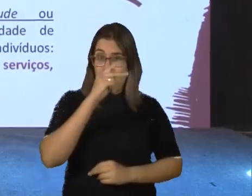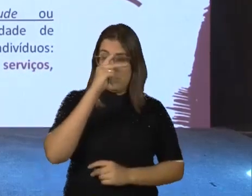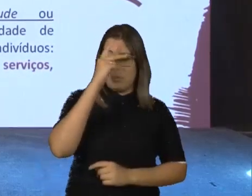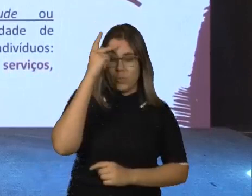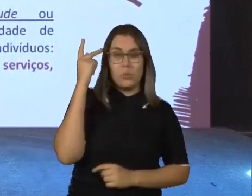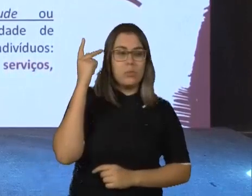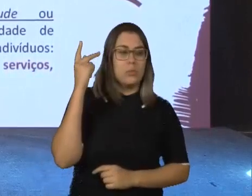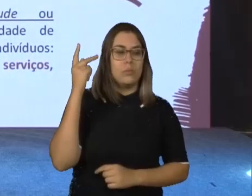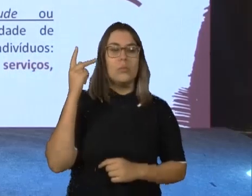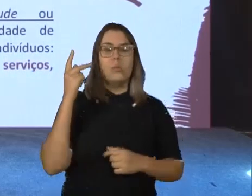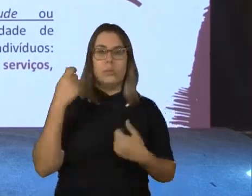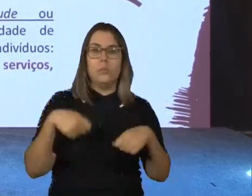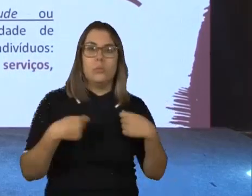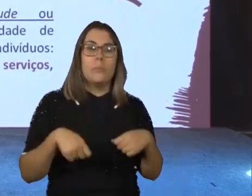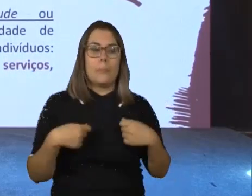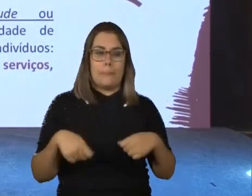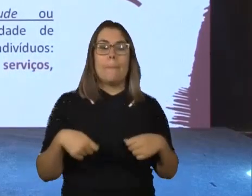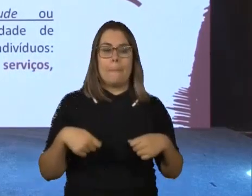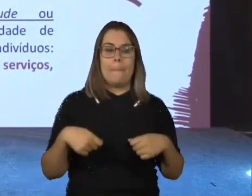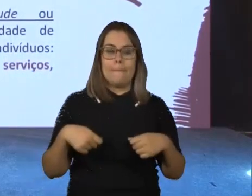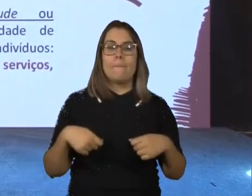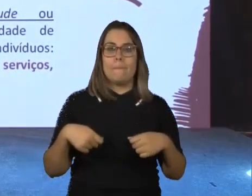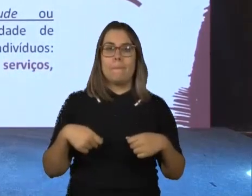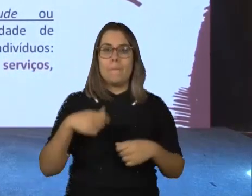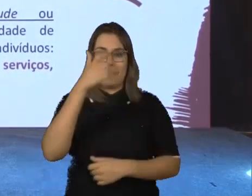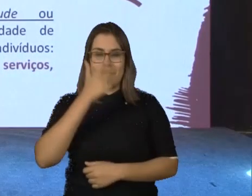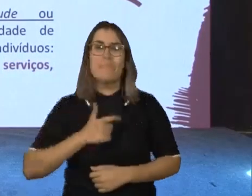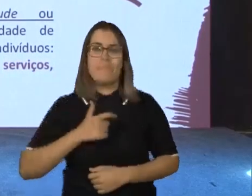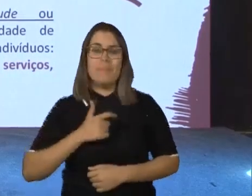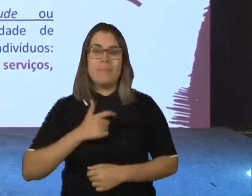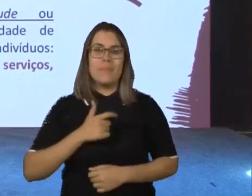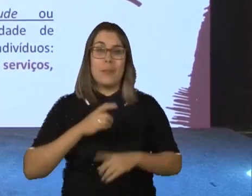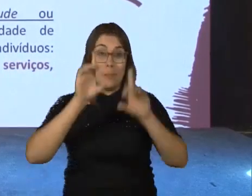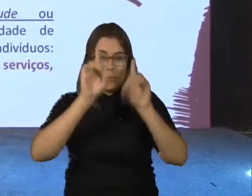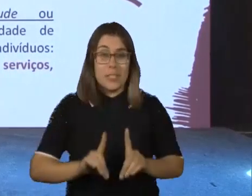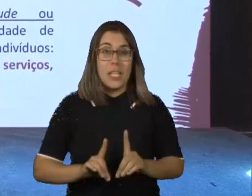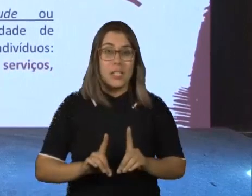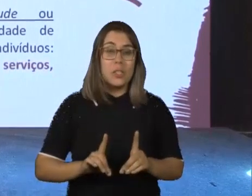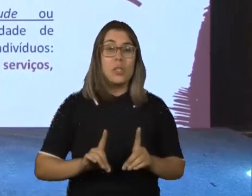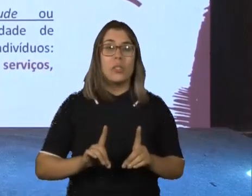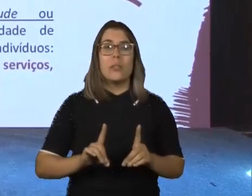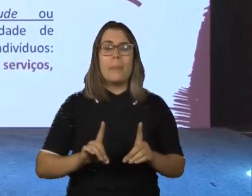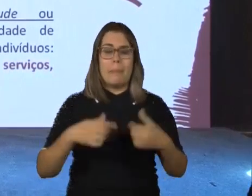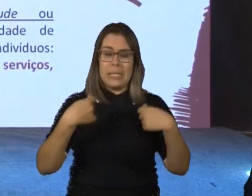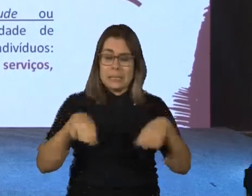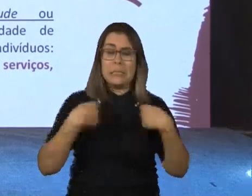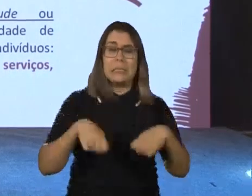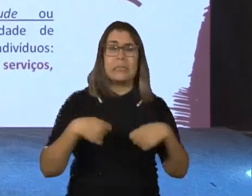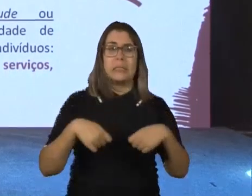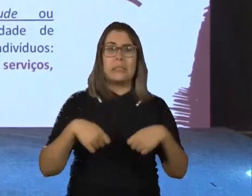violados por ação ou omissão contra a pessoa com deficiência, por discriminação, é